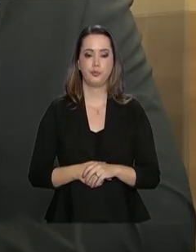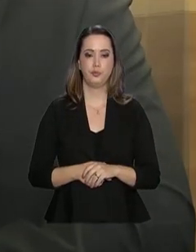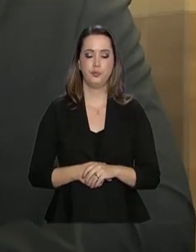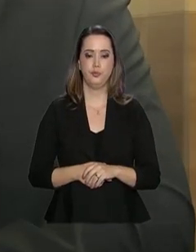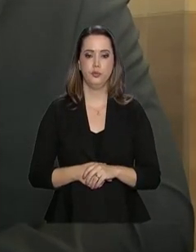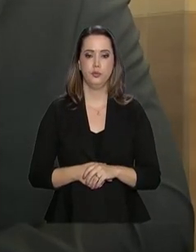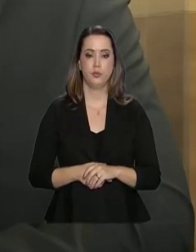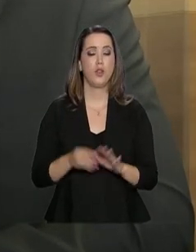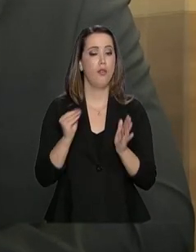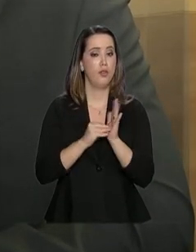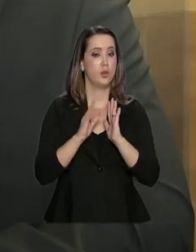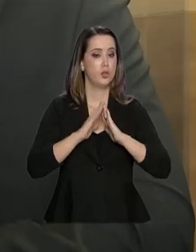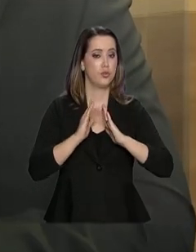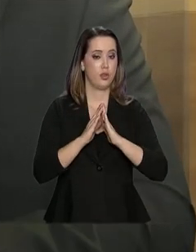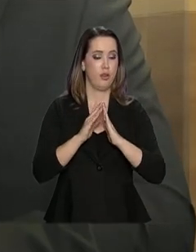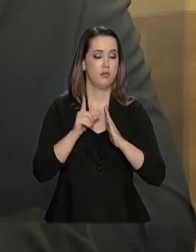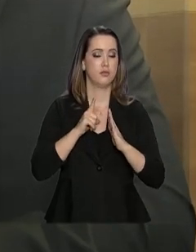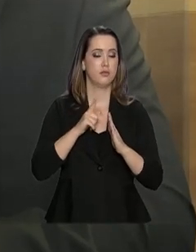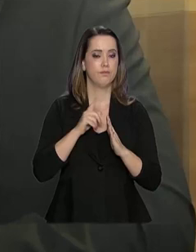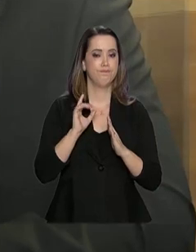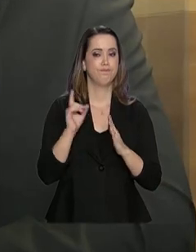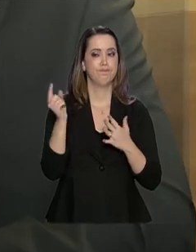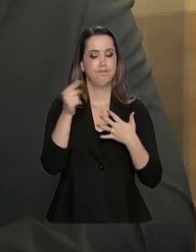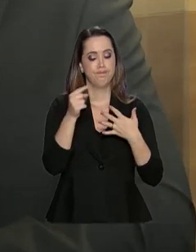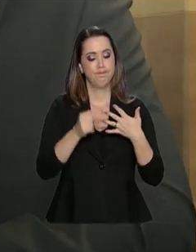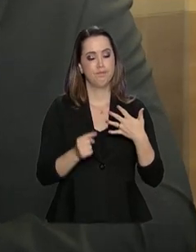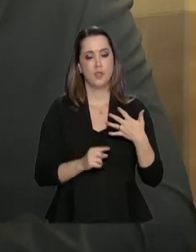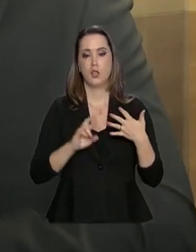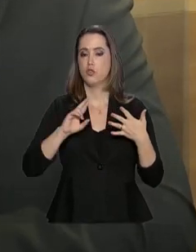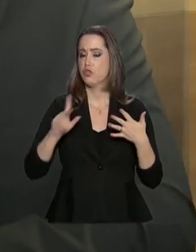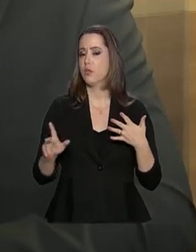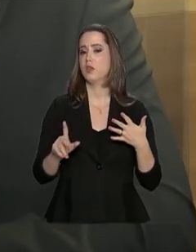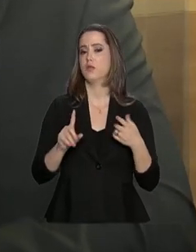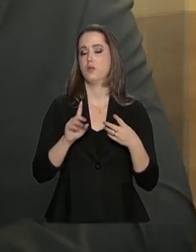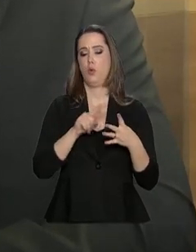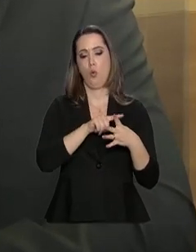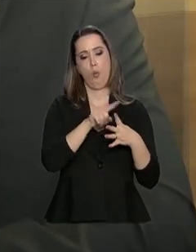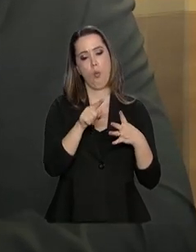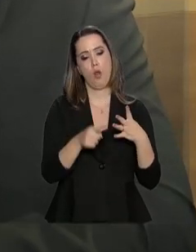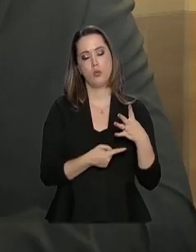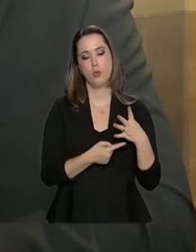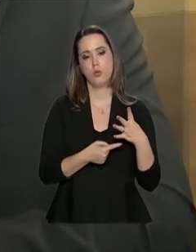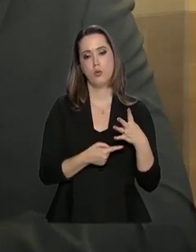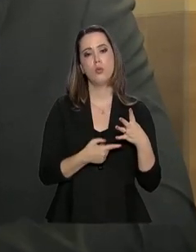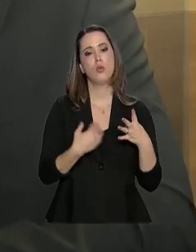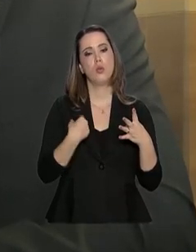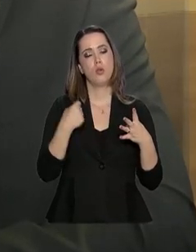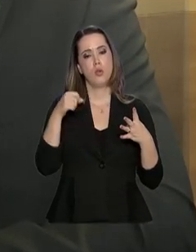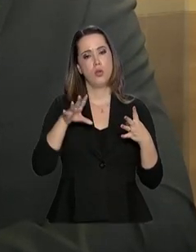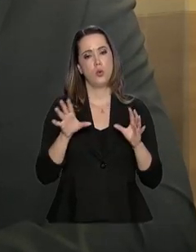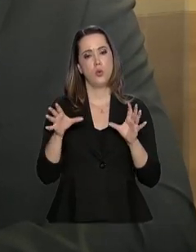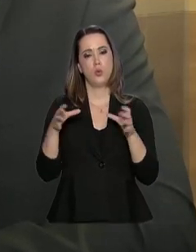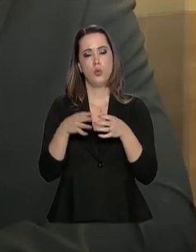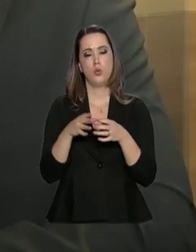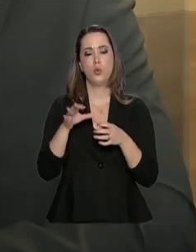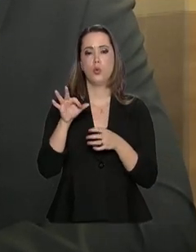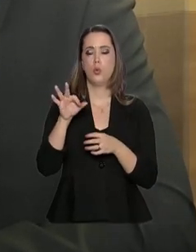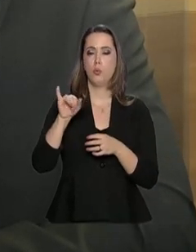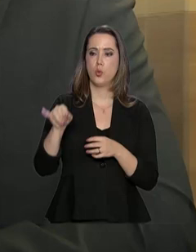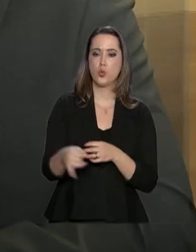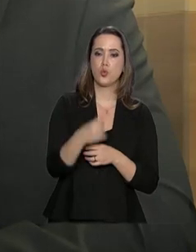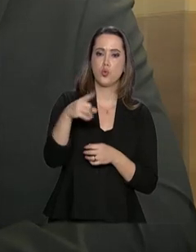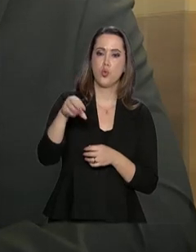O déficit, ele tem algumas categorias, quatro categorias que foram elencadas pela Fundação João Pinheiro,